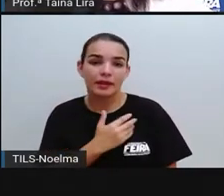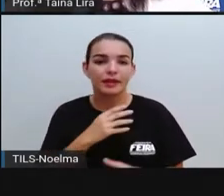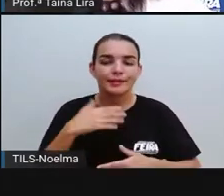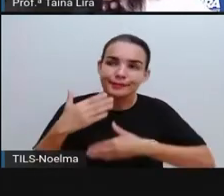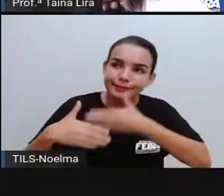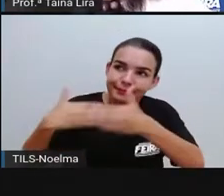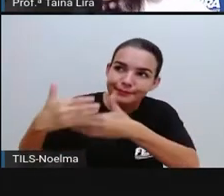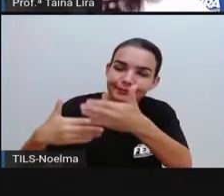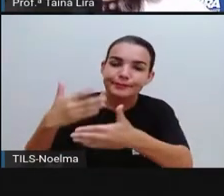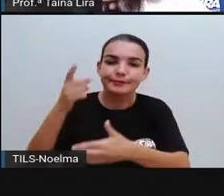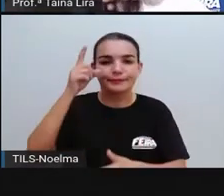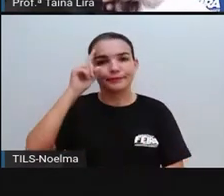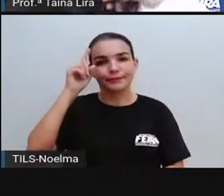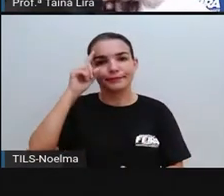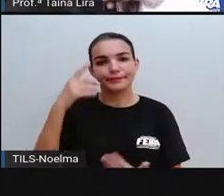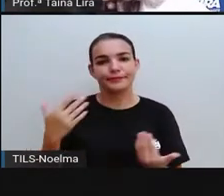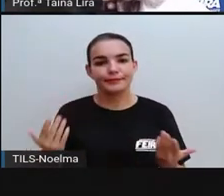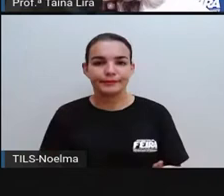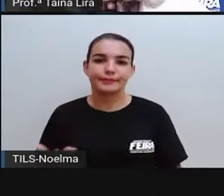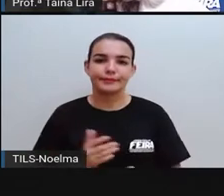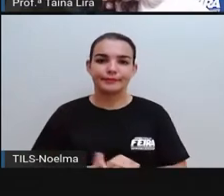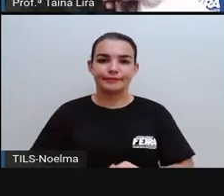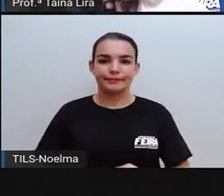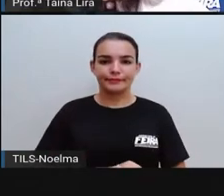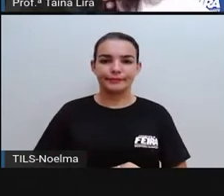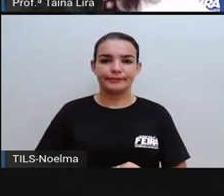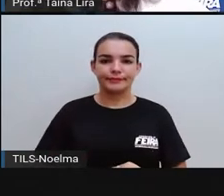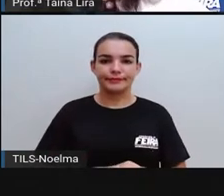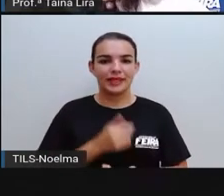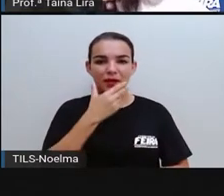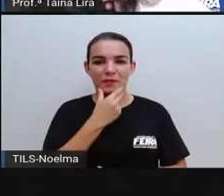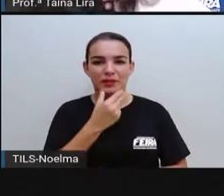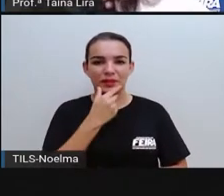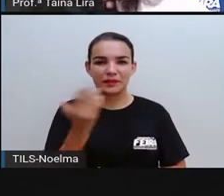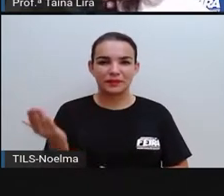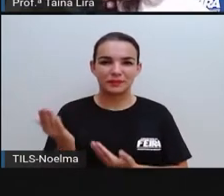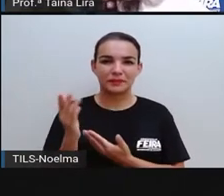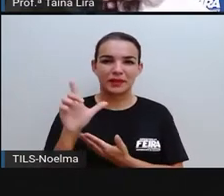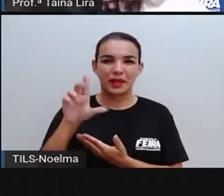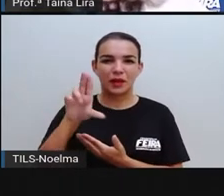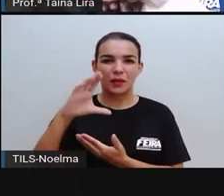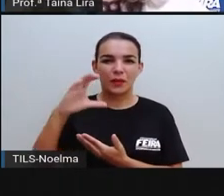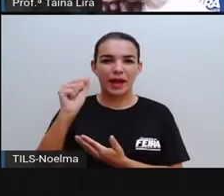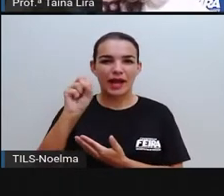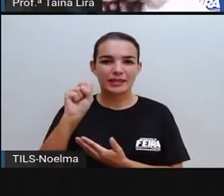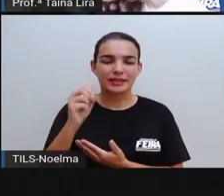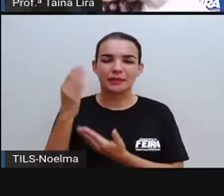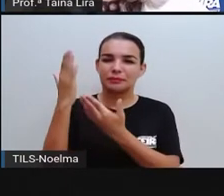assim por diante. Olha lá nosso personagem Lucas pedindo desculpa.